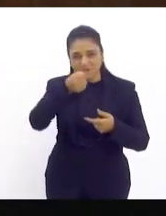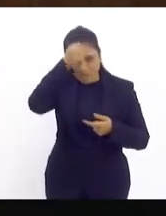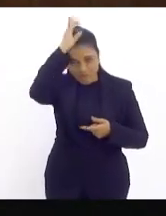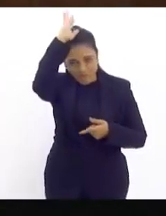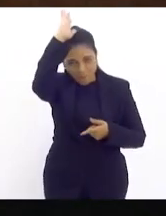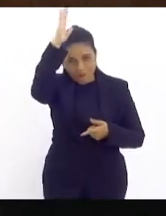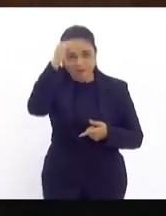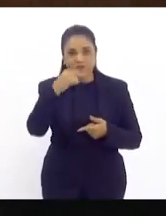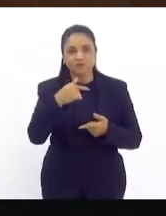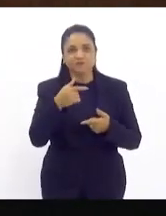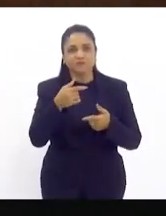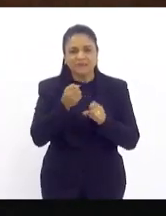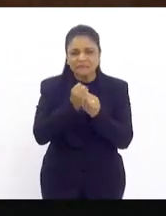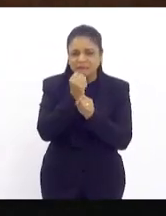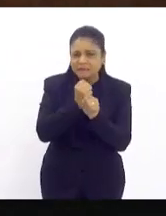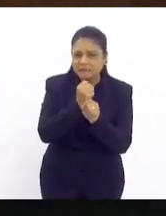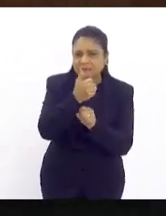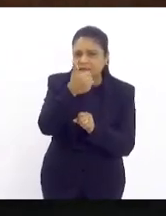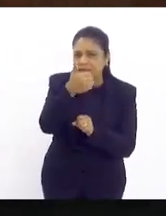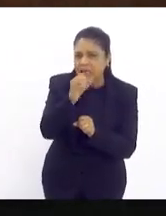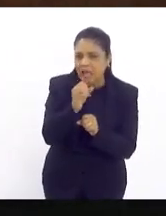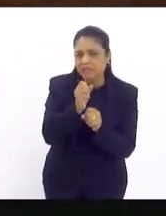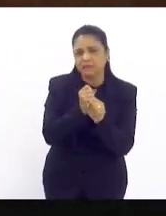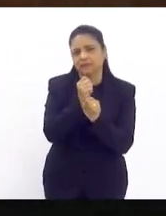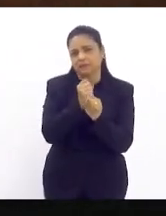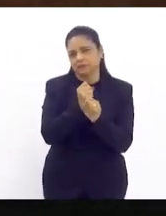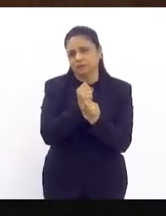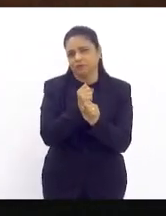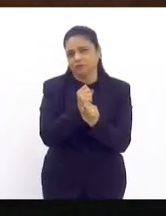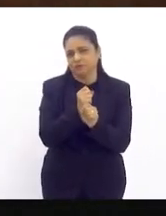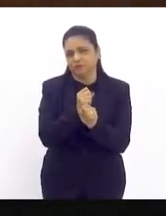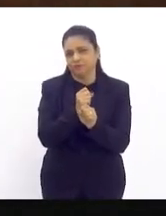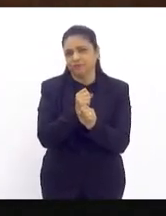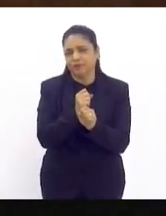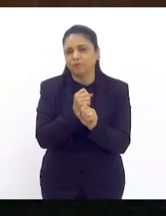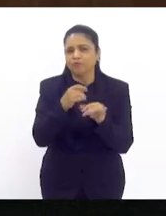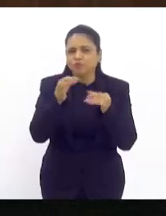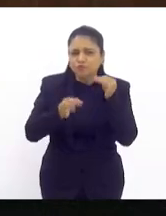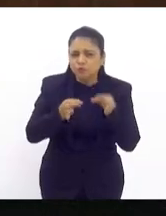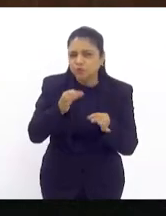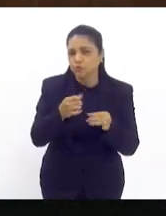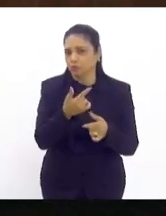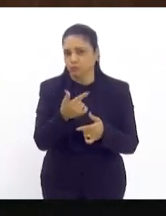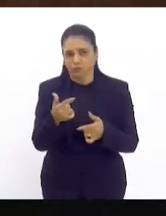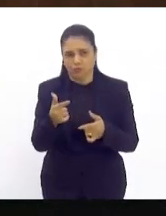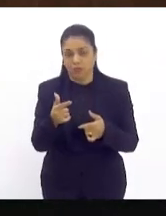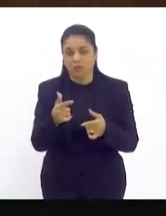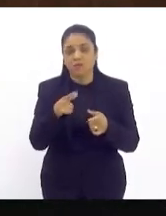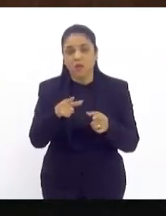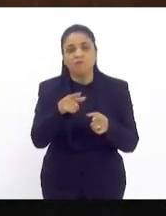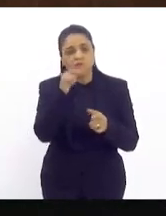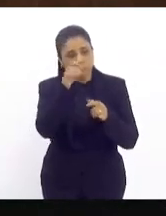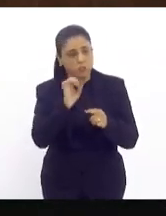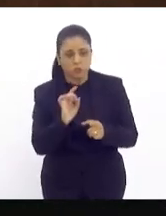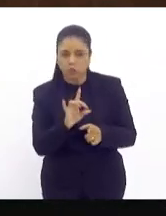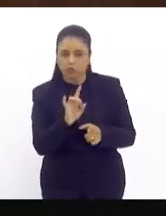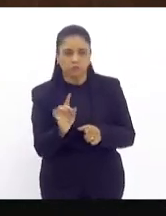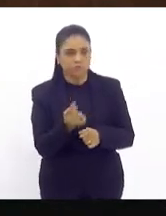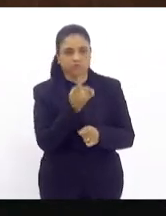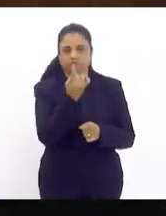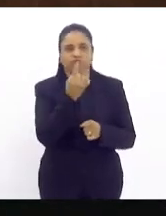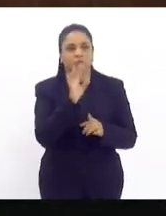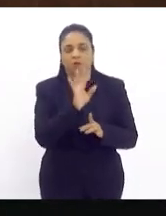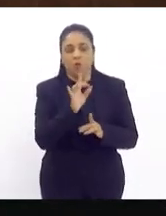esperando e passando pela essa injustiça então antes pode ter certeza que vocês não estão sozinhos vocês com certeza terão